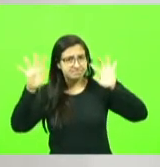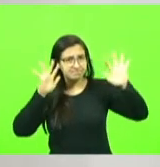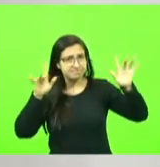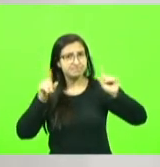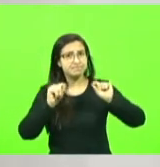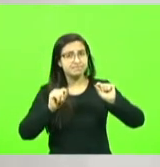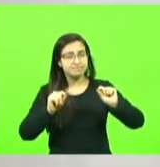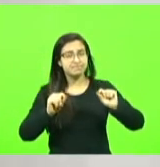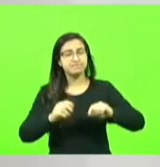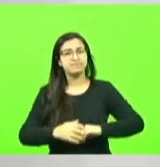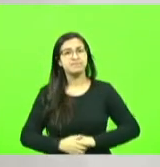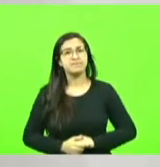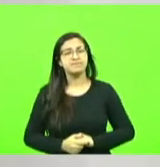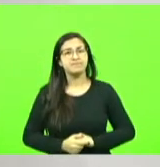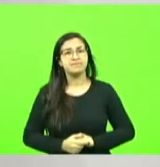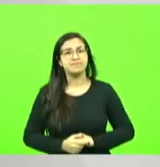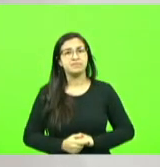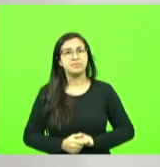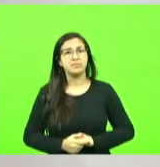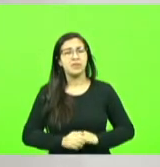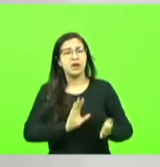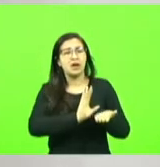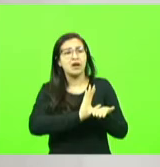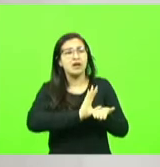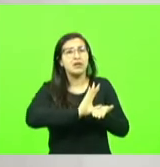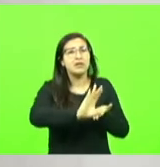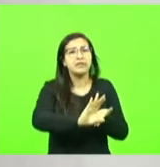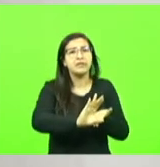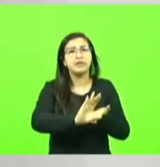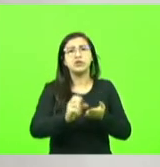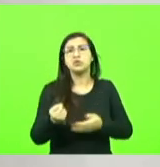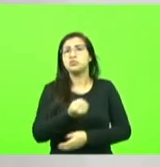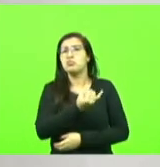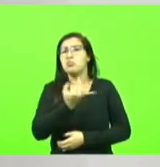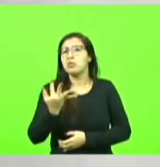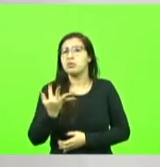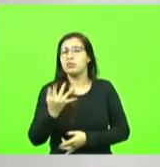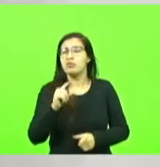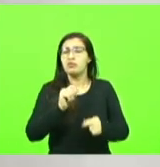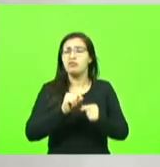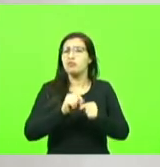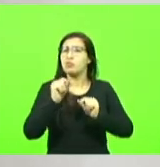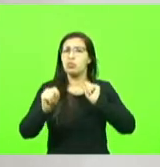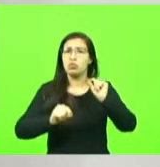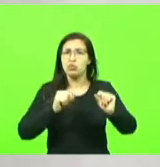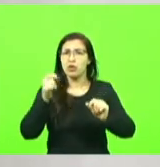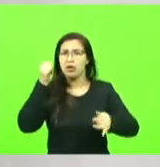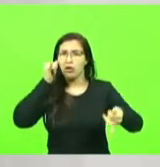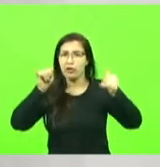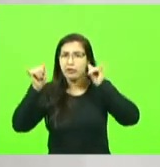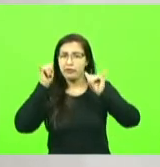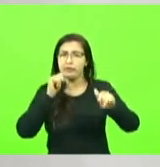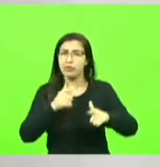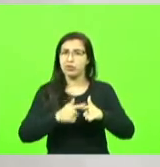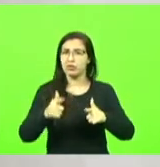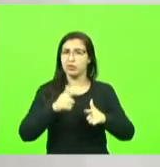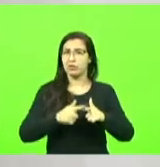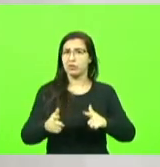disso estamos investindo e o que estamos fazendo para a prevenção de problemas evitáveis